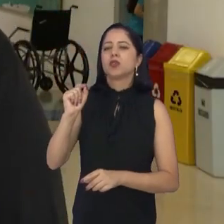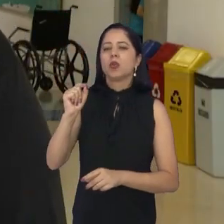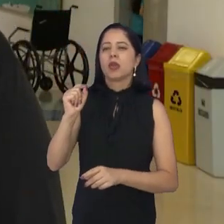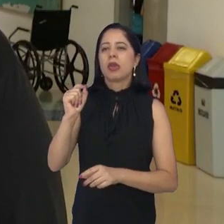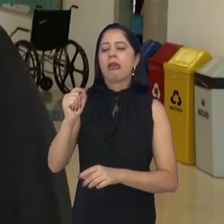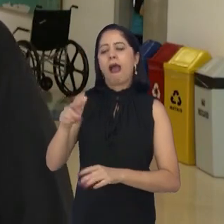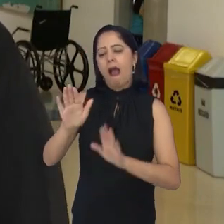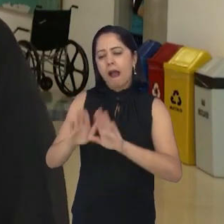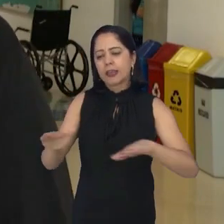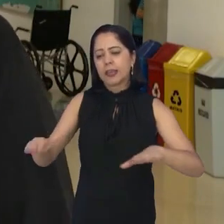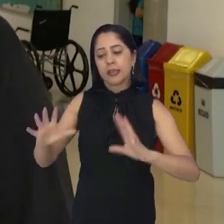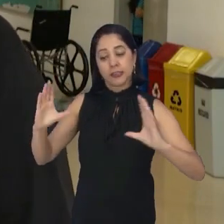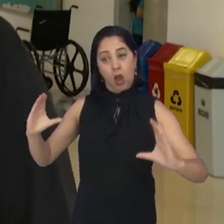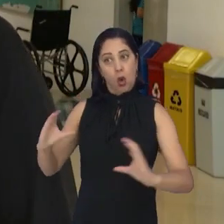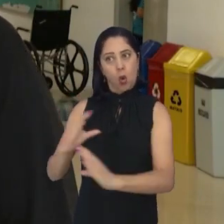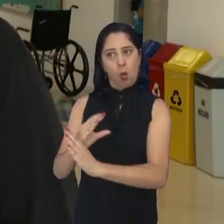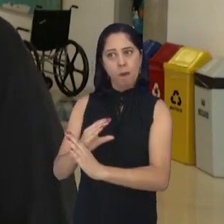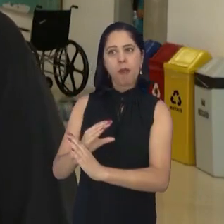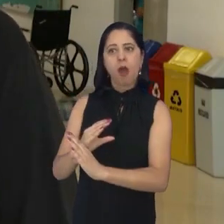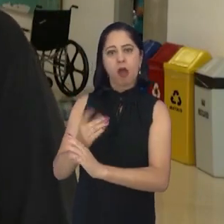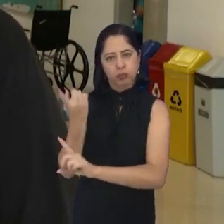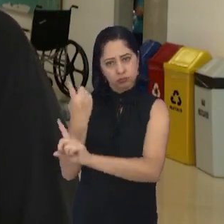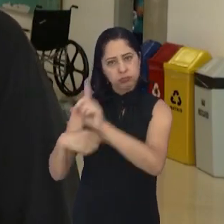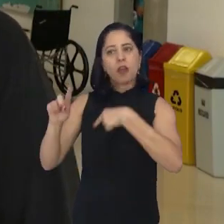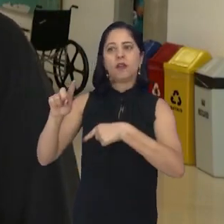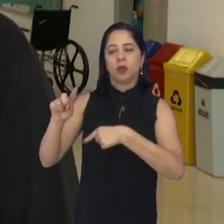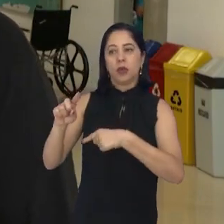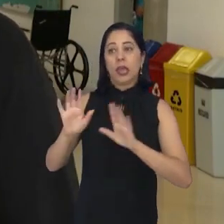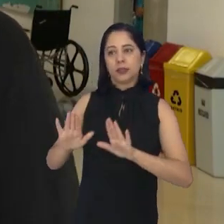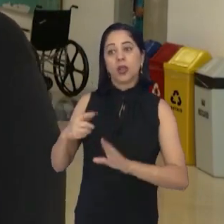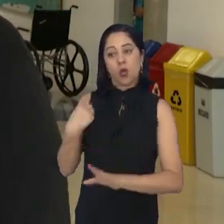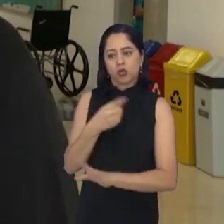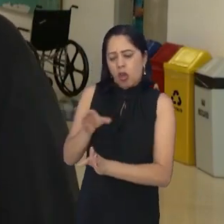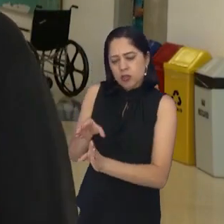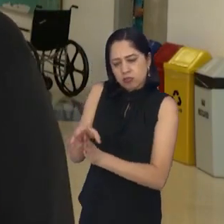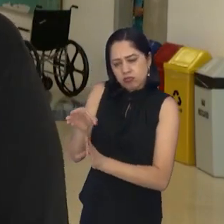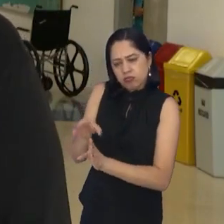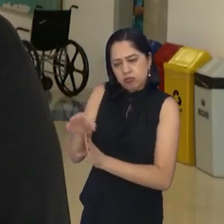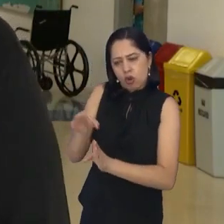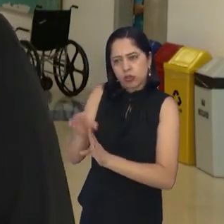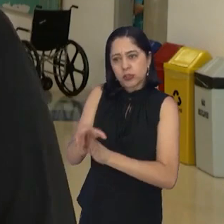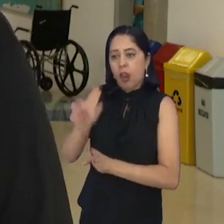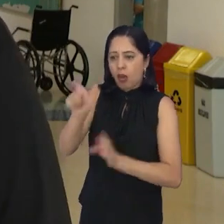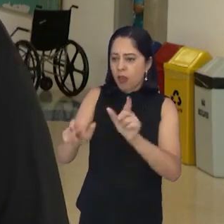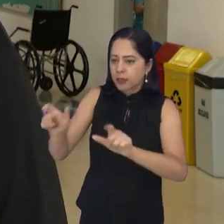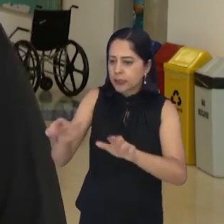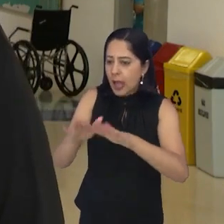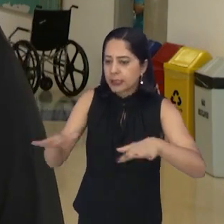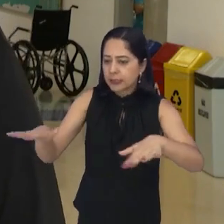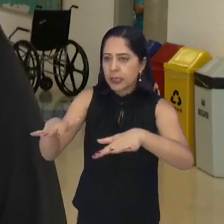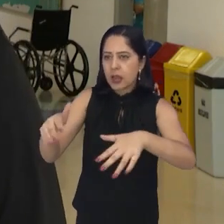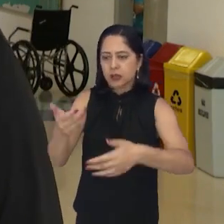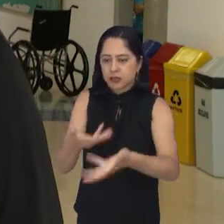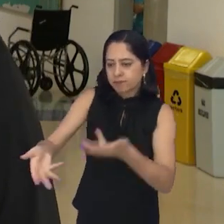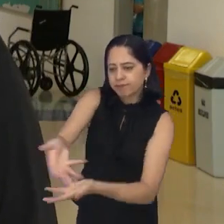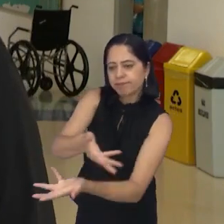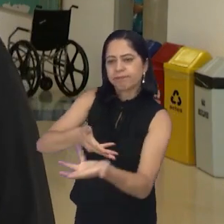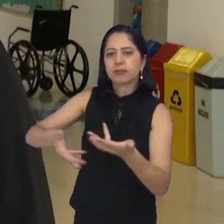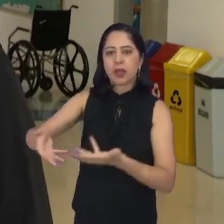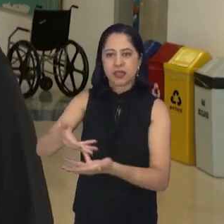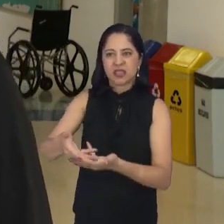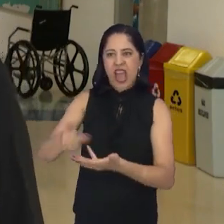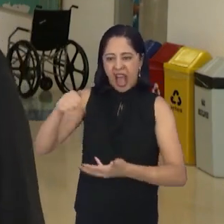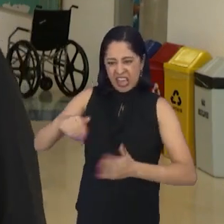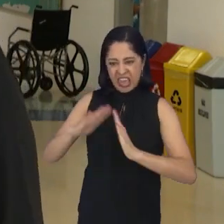das crianças e dentro desse contexto, essa orientação para que as boas relações sociais aconteçam é fundamental. A